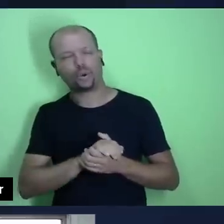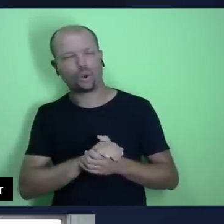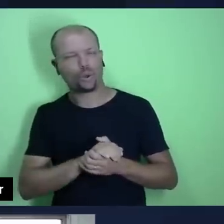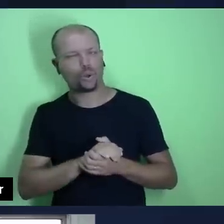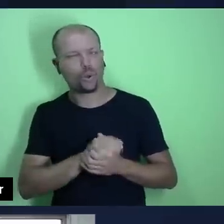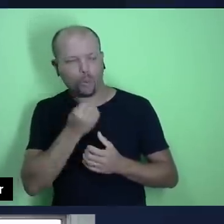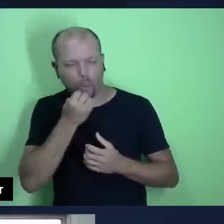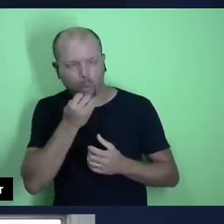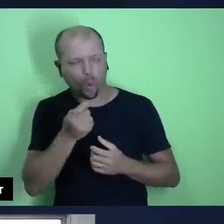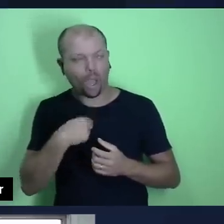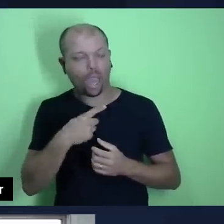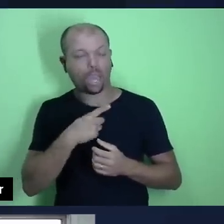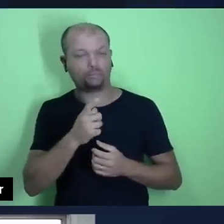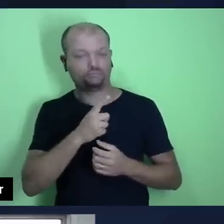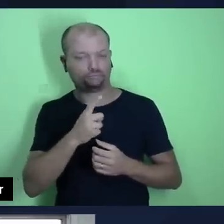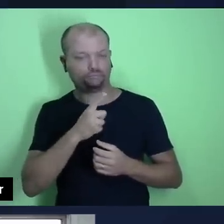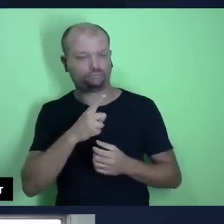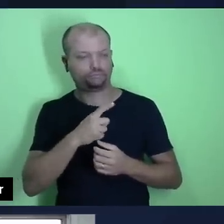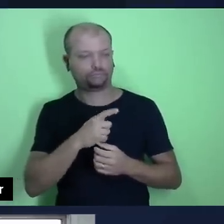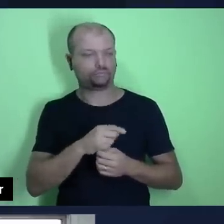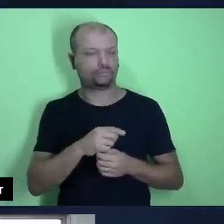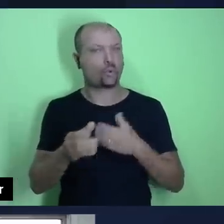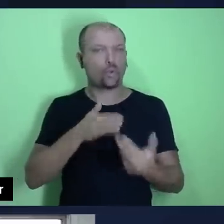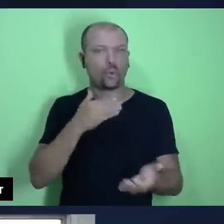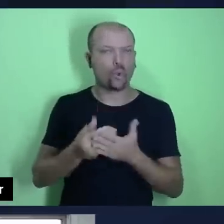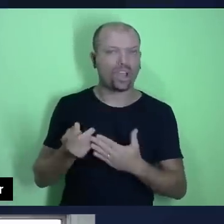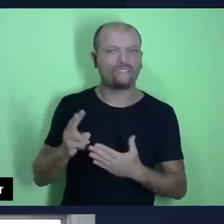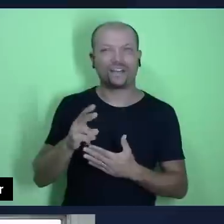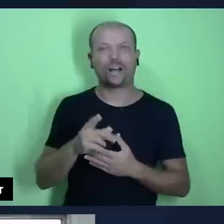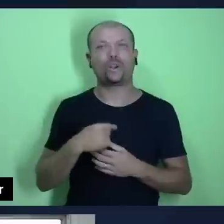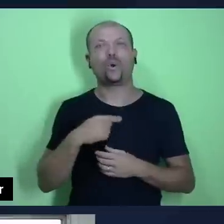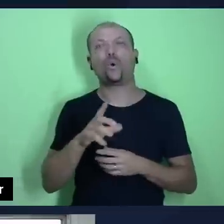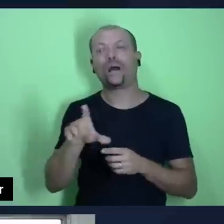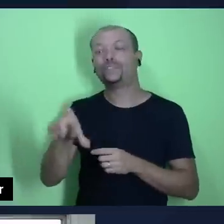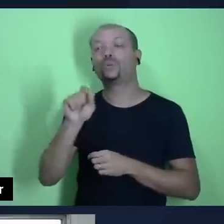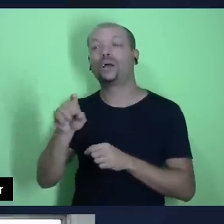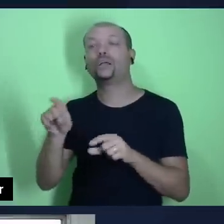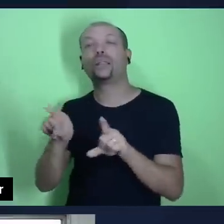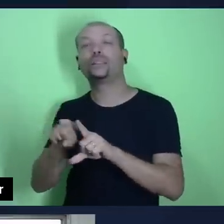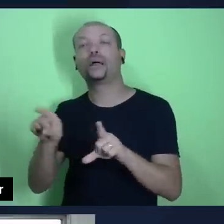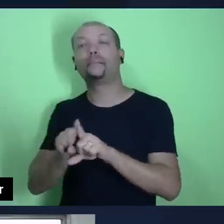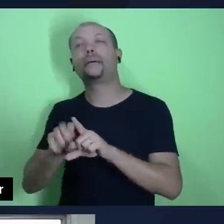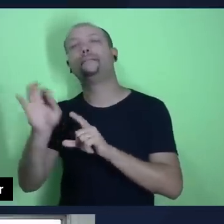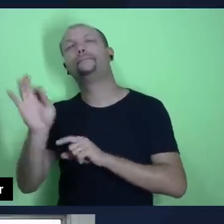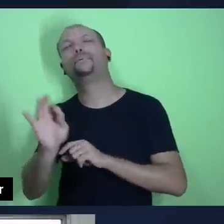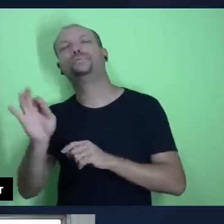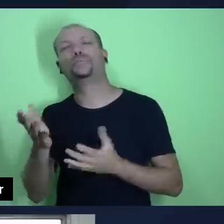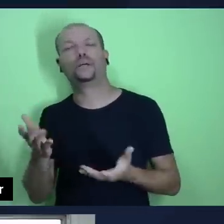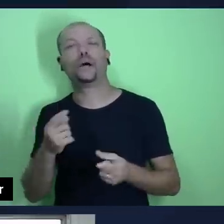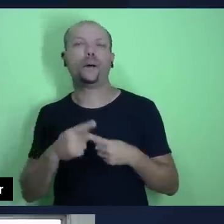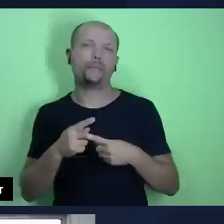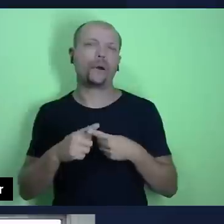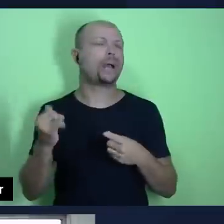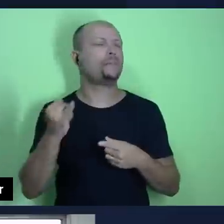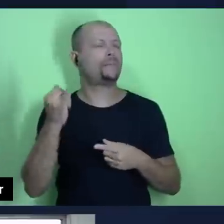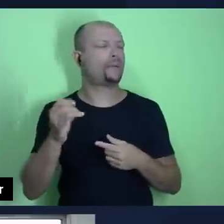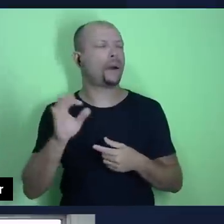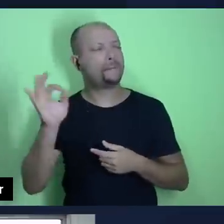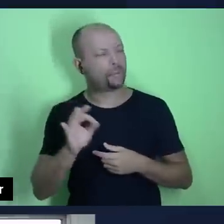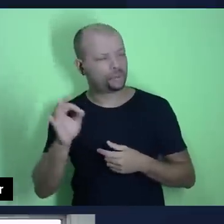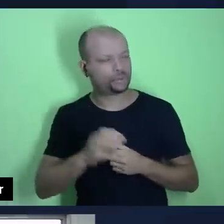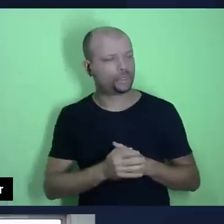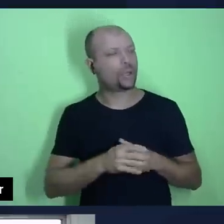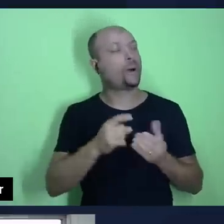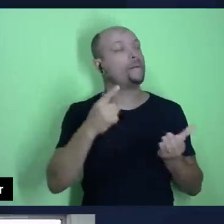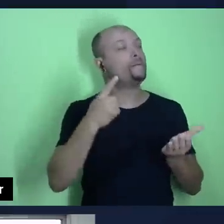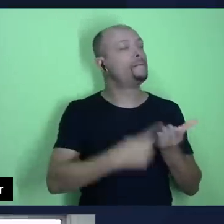tirasse um valor simplesmente ou determinasse também uma porcentagem, porque é importante o que é o pacto